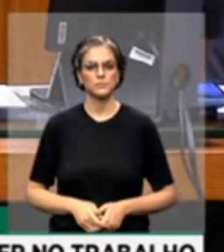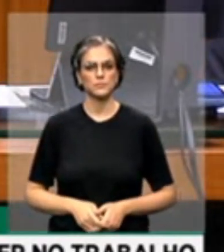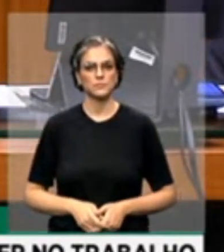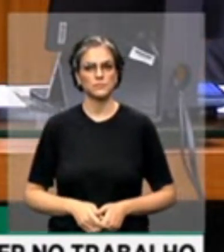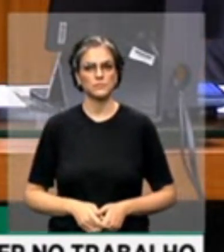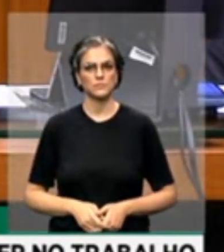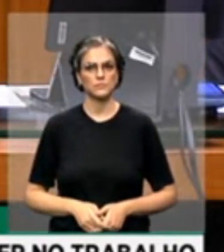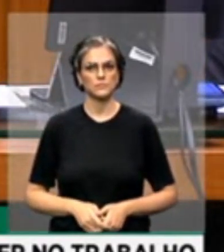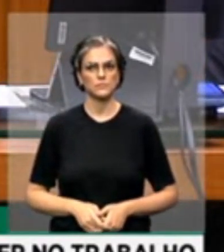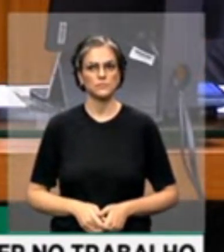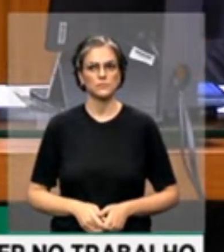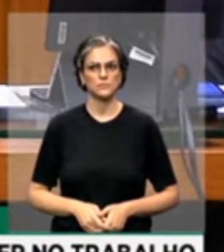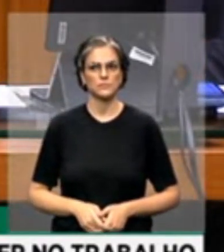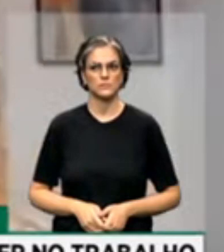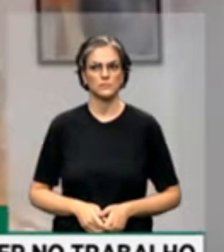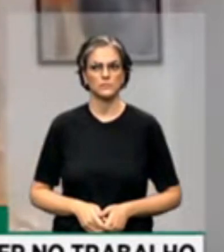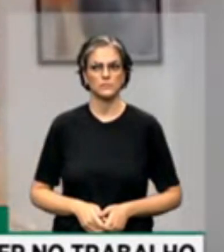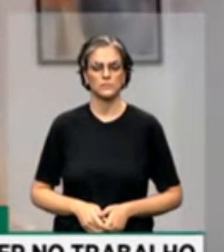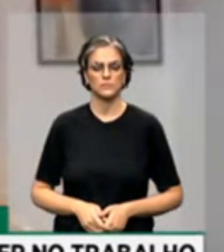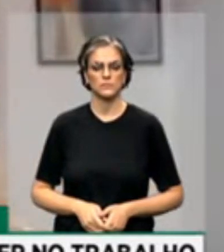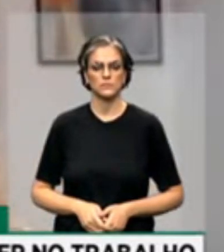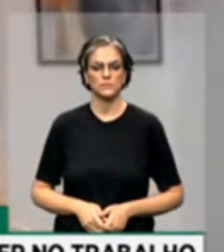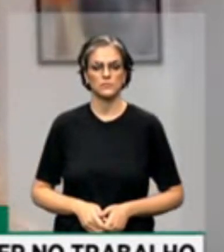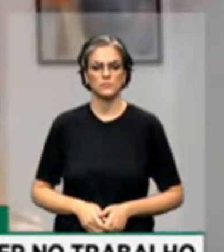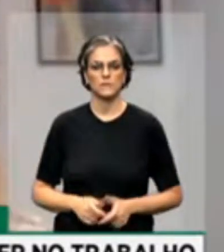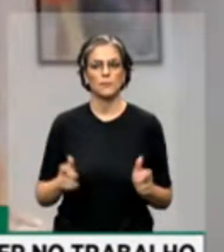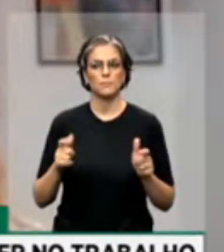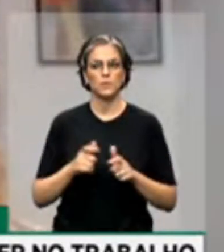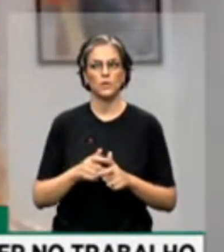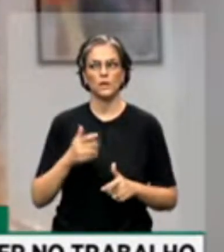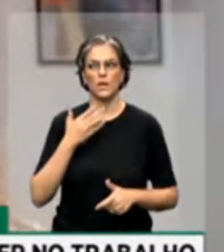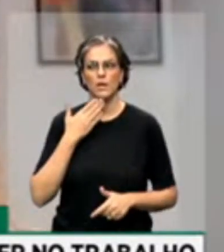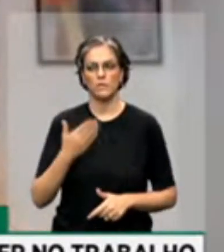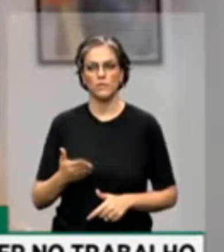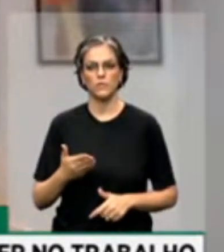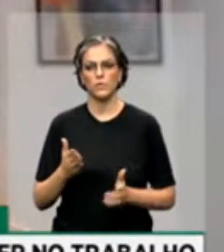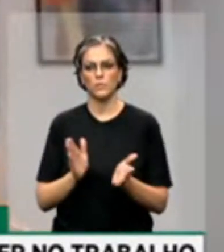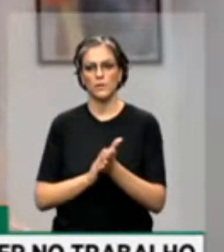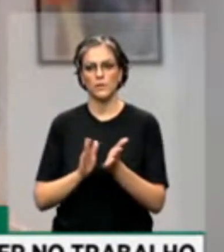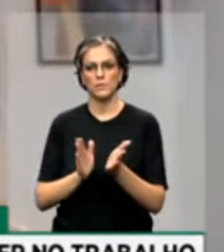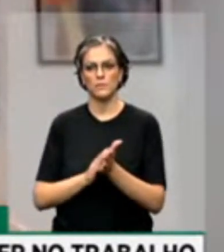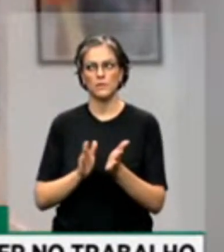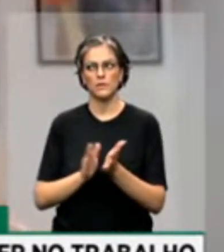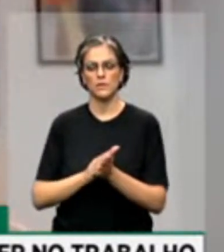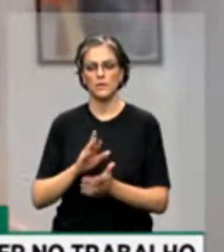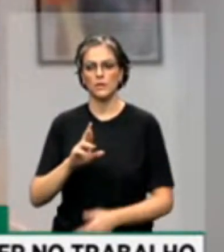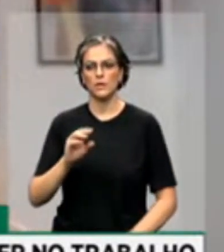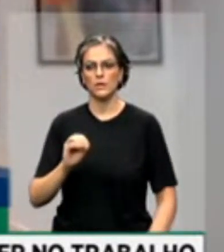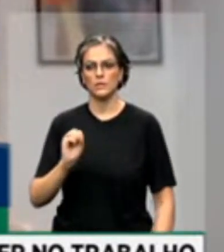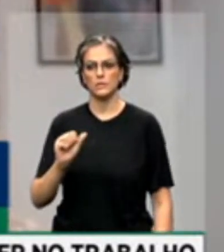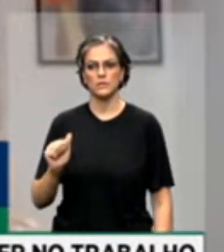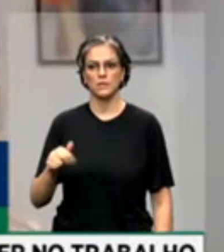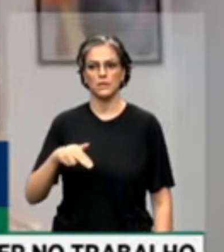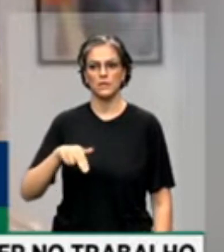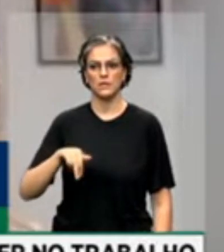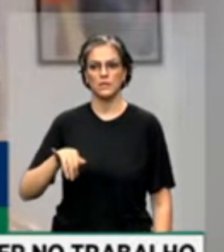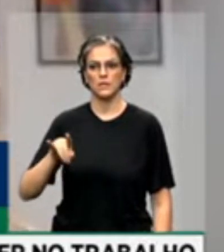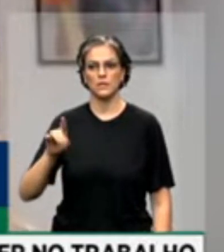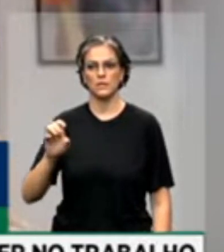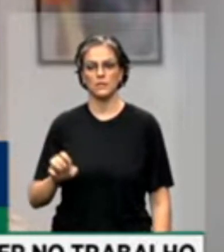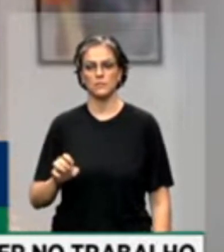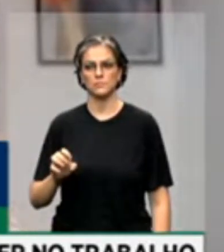Presidente, a minoria vai encaminhar favoravelmente, parabenizando a autora, a deputada Rosa Neide, a